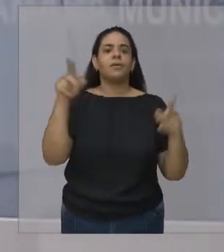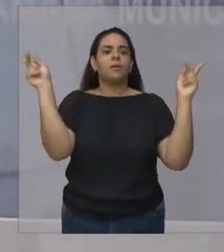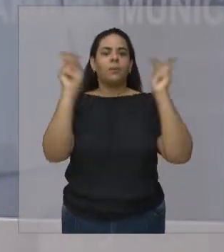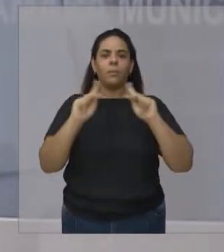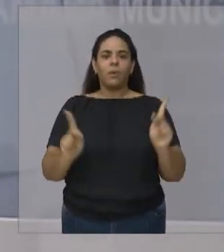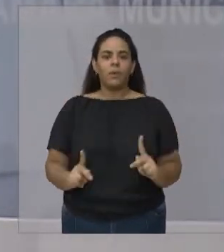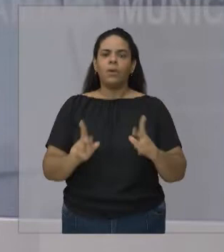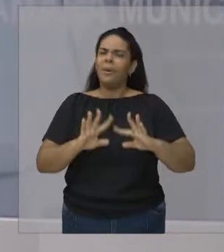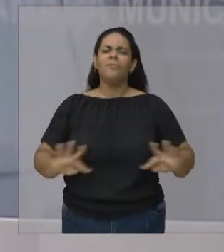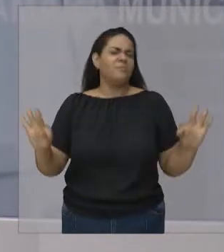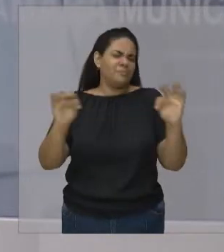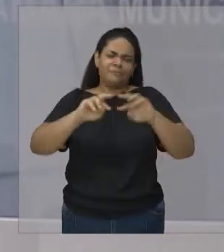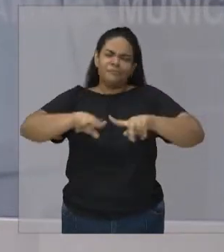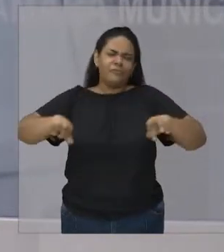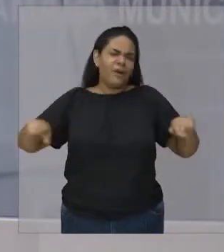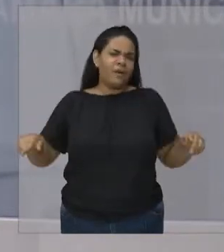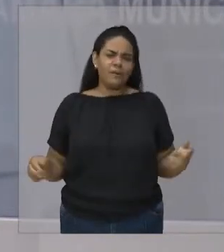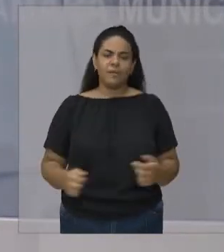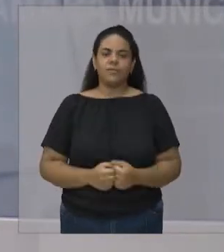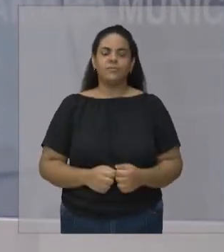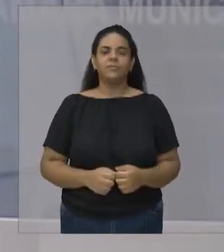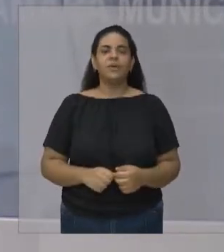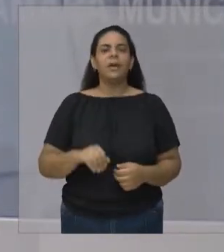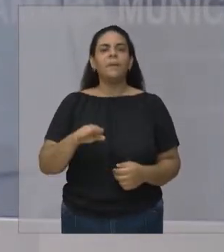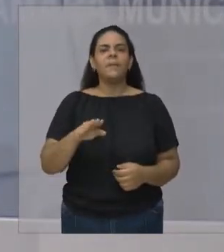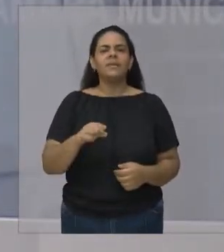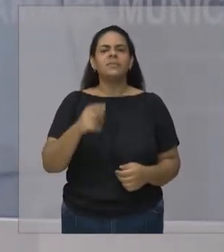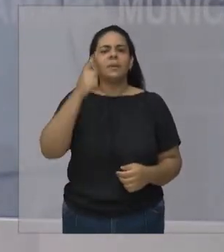Mas vocês perceberam que não tem uma palavra negativa